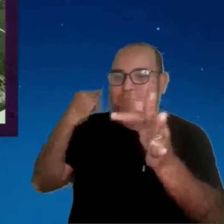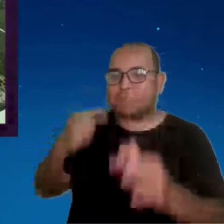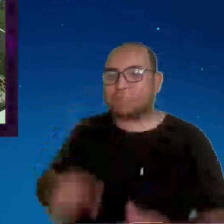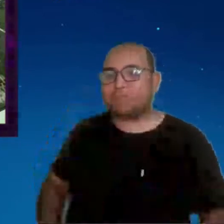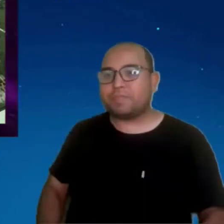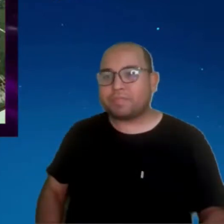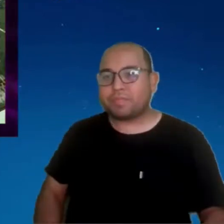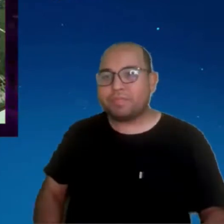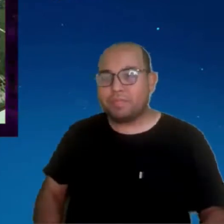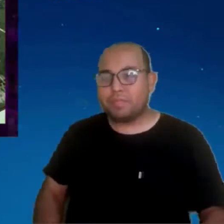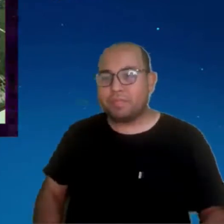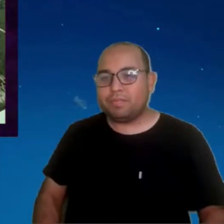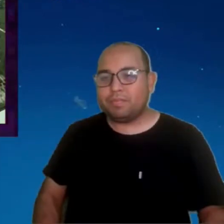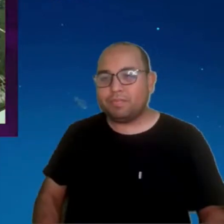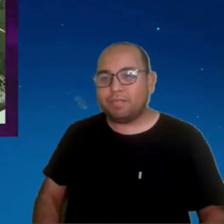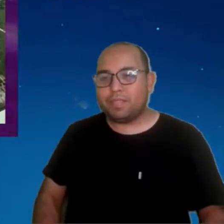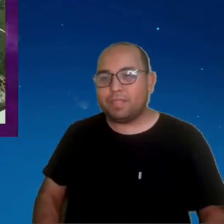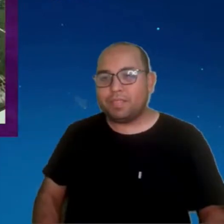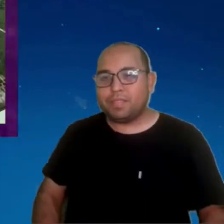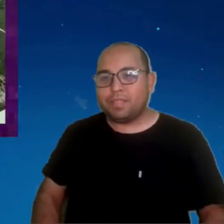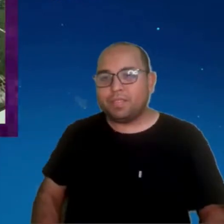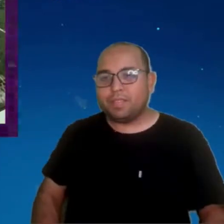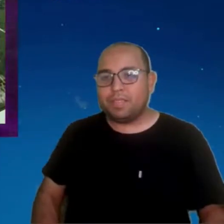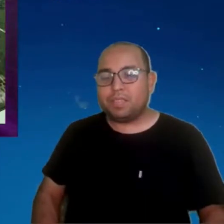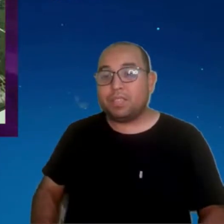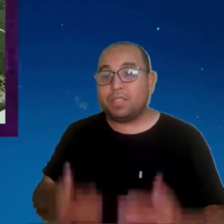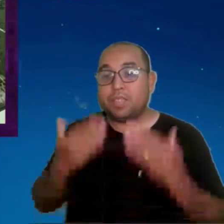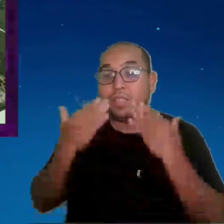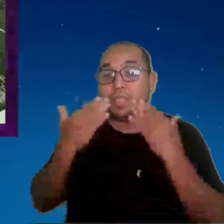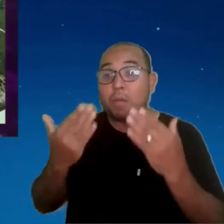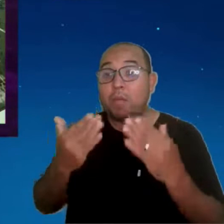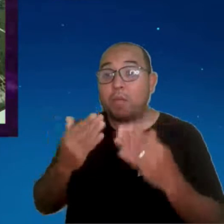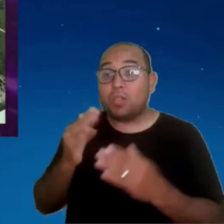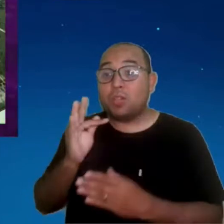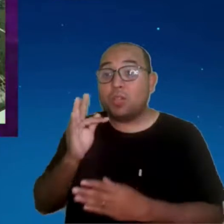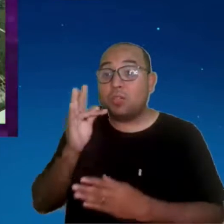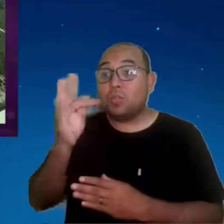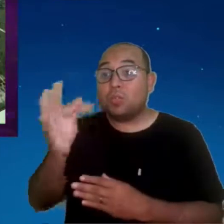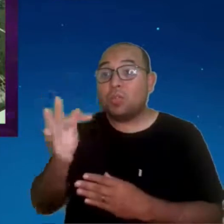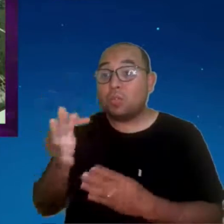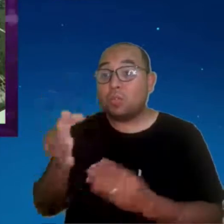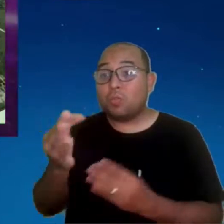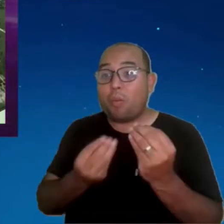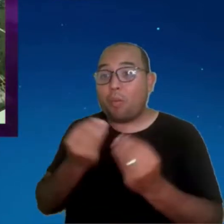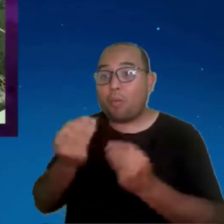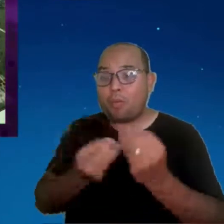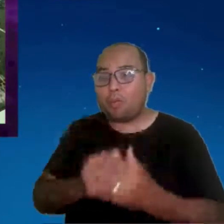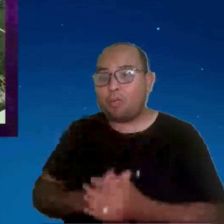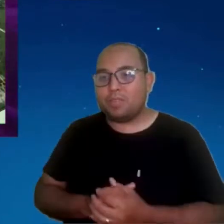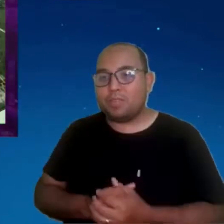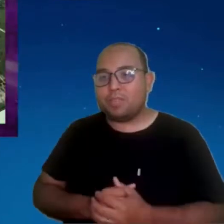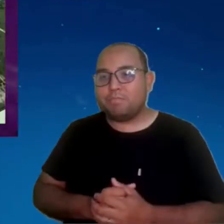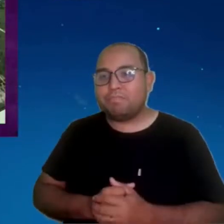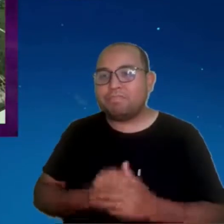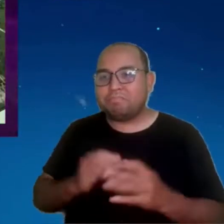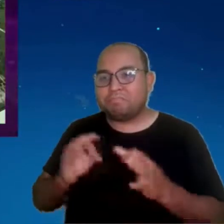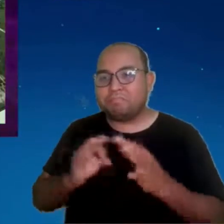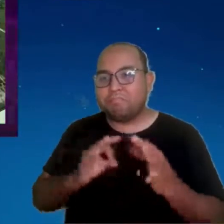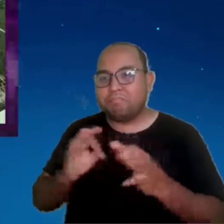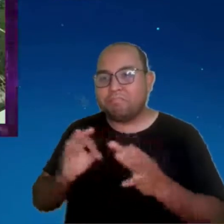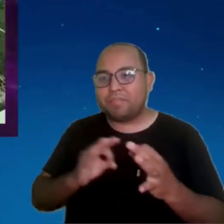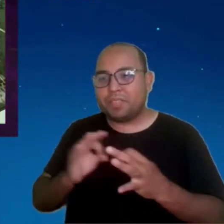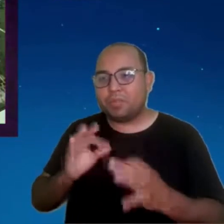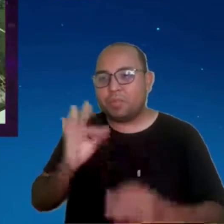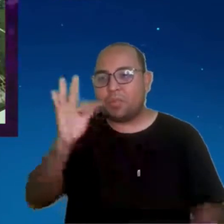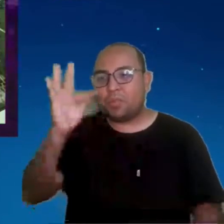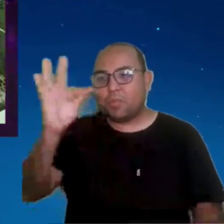Só que não é só essa Dubai Nova aqui. Ele já mostra como vai ser a nova Dubai. A Dubai já estava se preparando para o futuro.